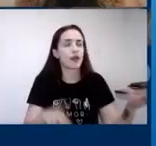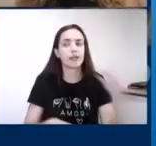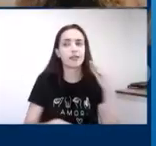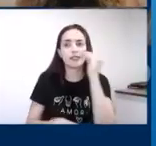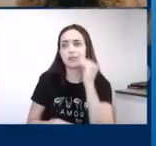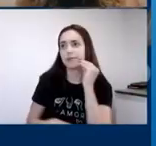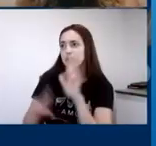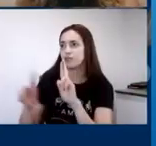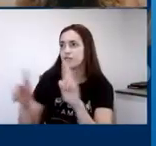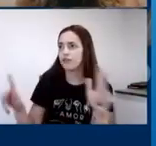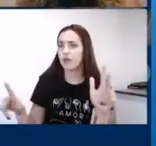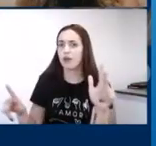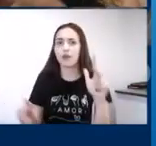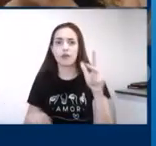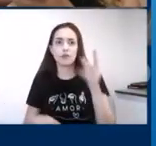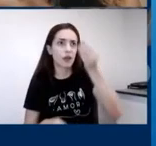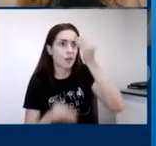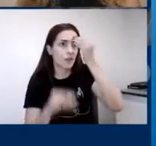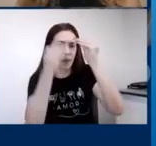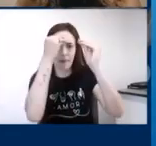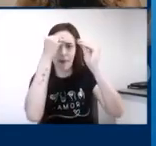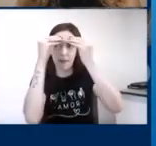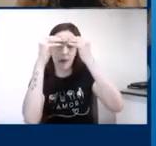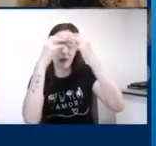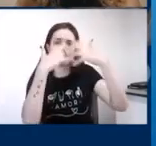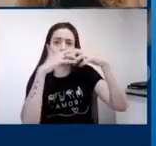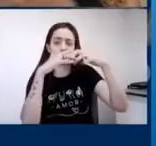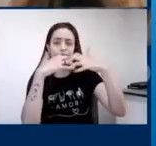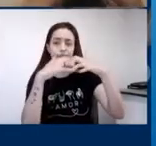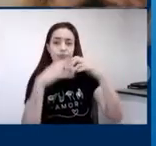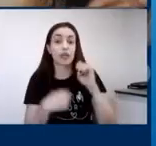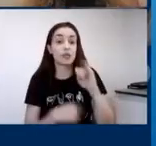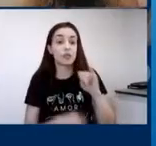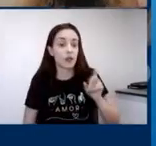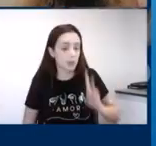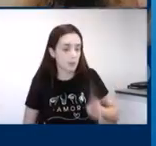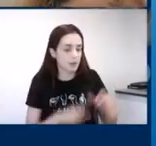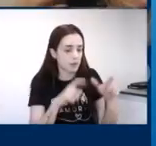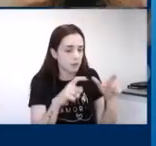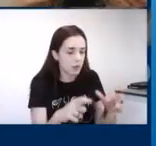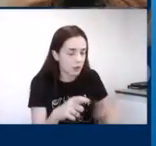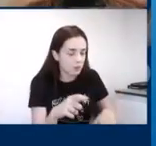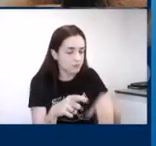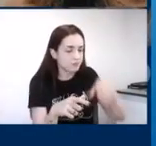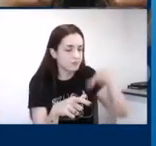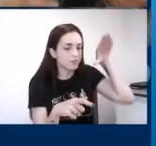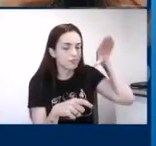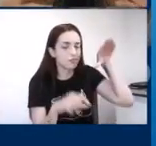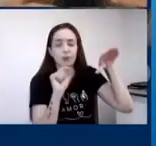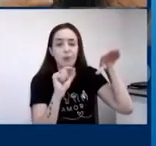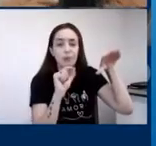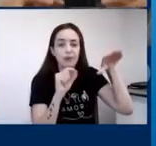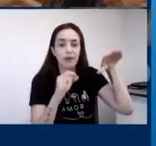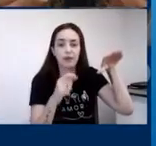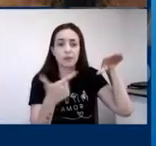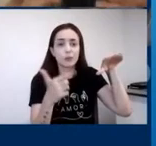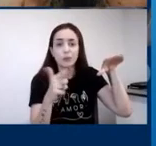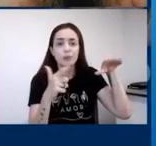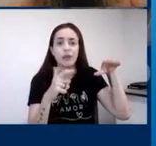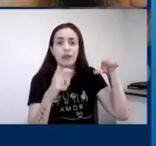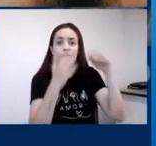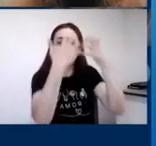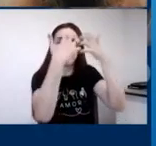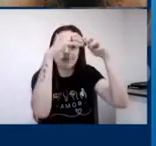processos cerebrais diferentes. Processos cerebrais diferentes, com pessoas diferentes, me levam a fazer análises e ter